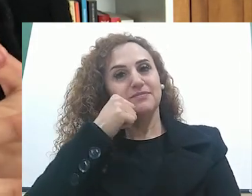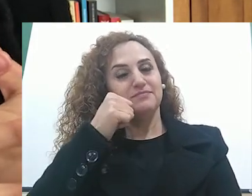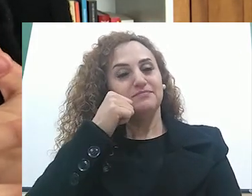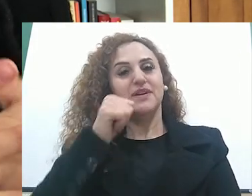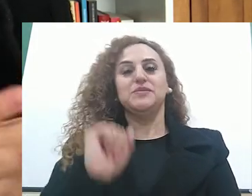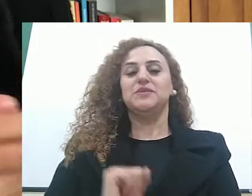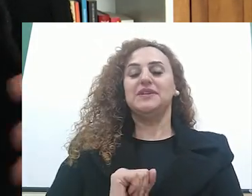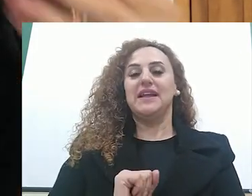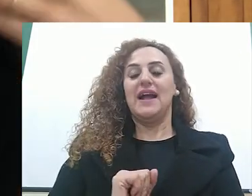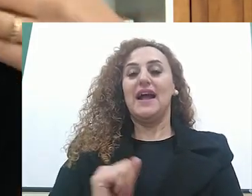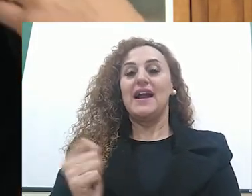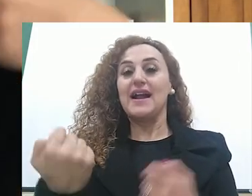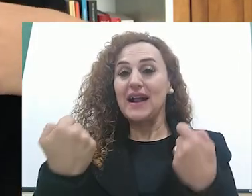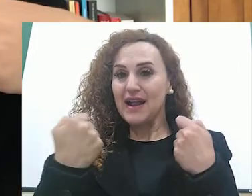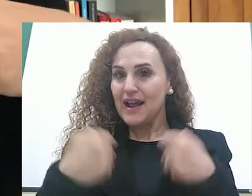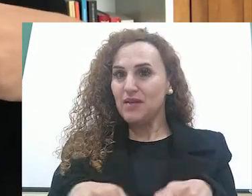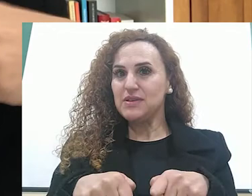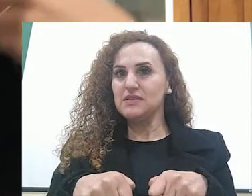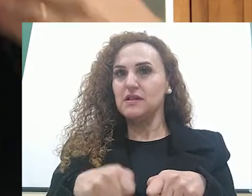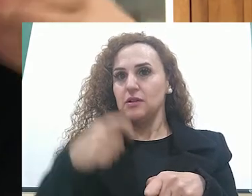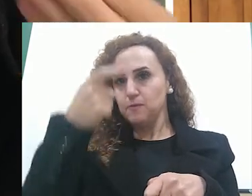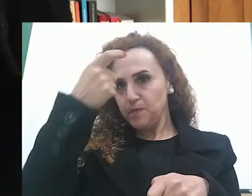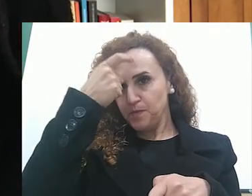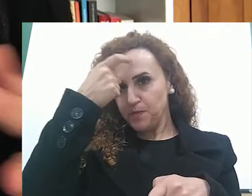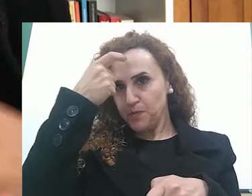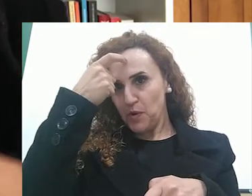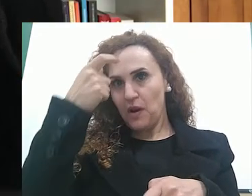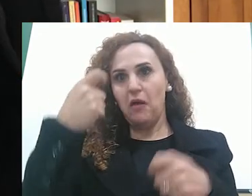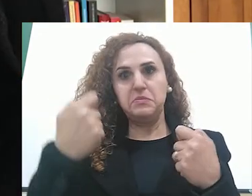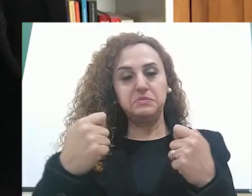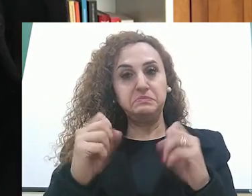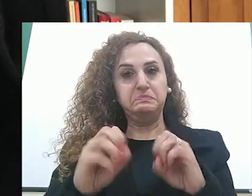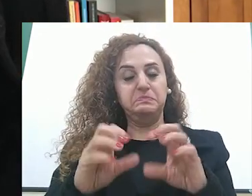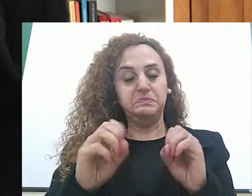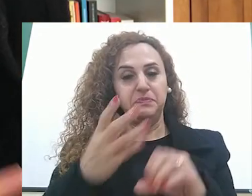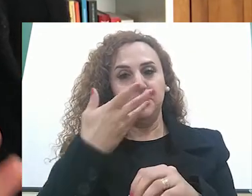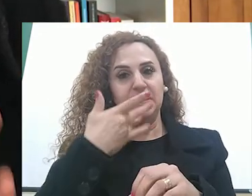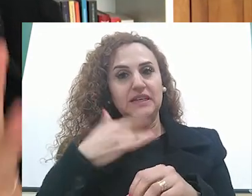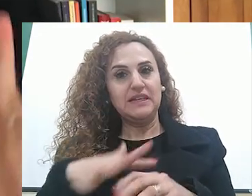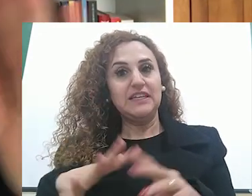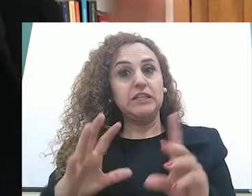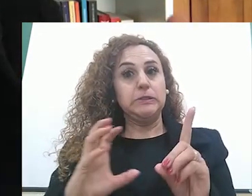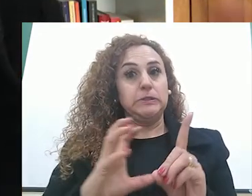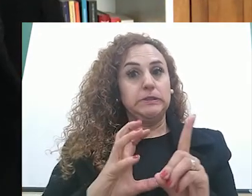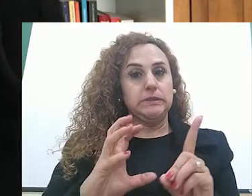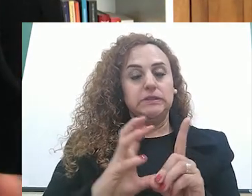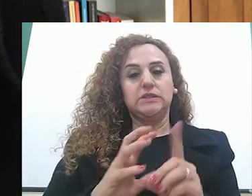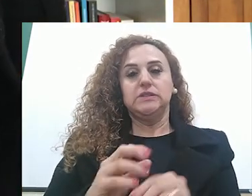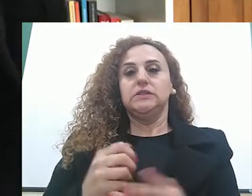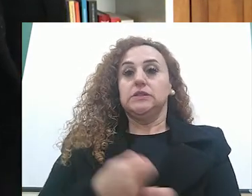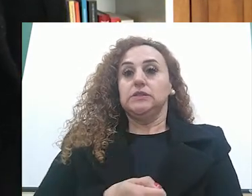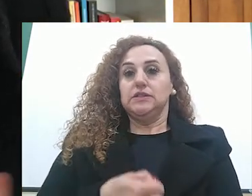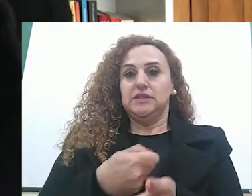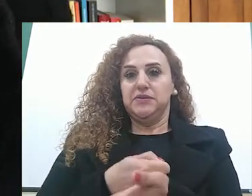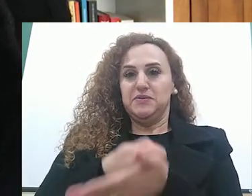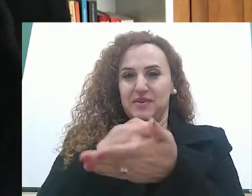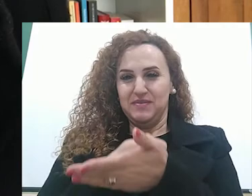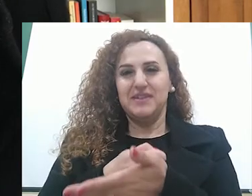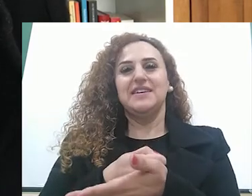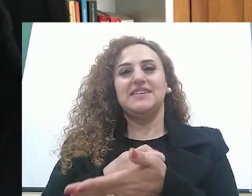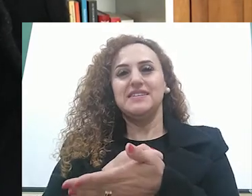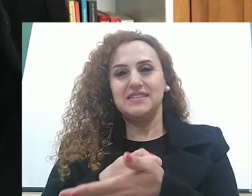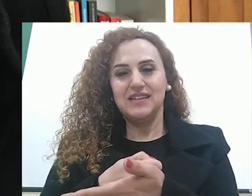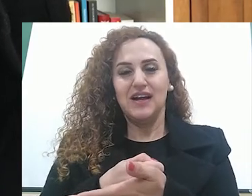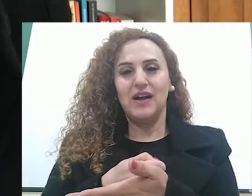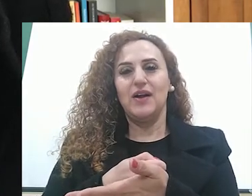capacitada além de tecnicamente e moralmente para ensinar as crianças. Existia toda uma pressão e uma vigilância em